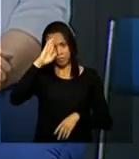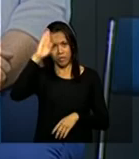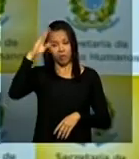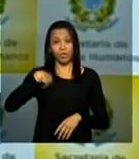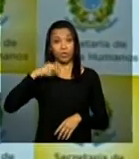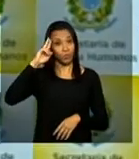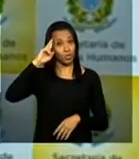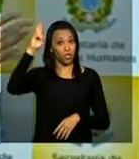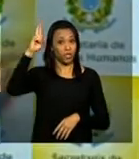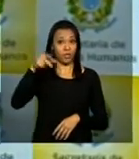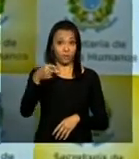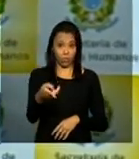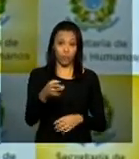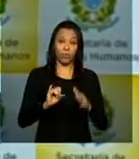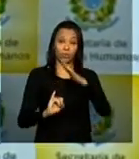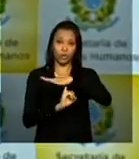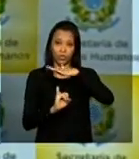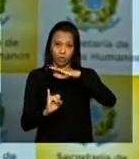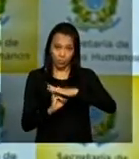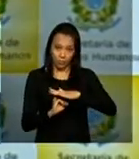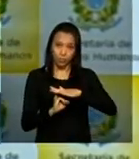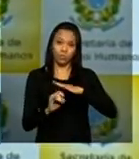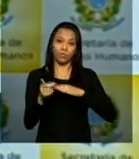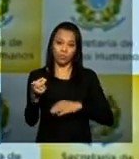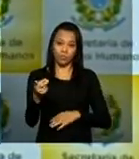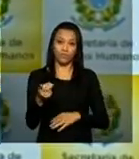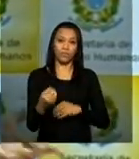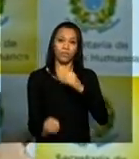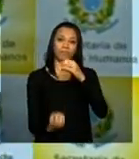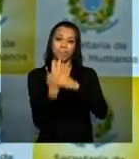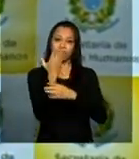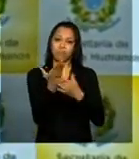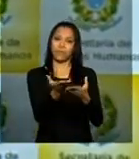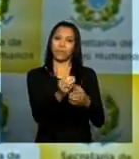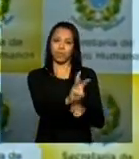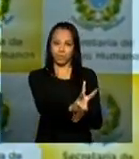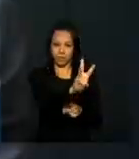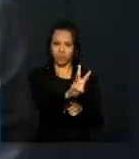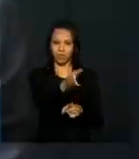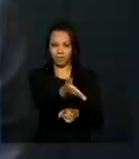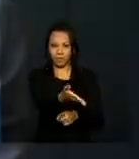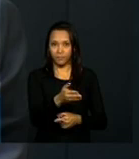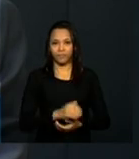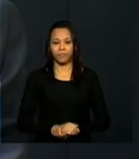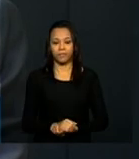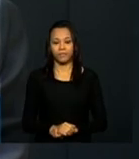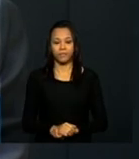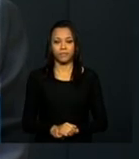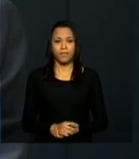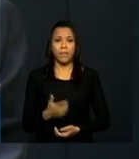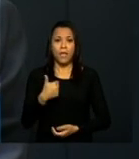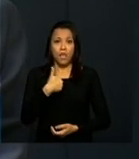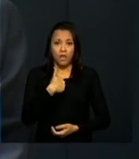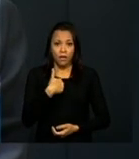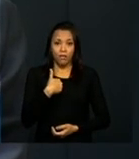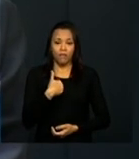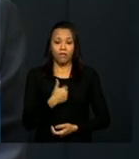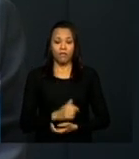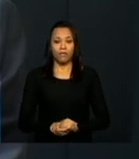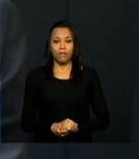instituto o Ivo Herzog por essa iniciativa eu sou